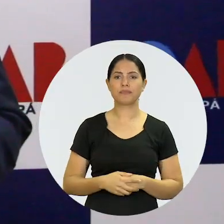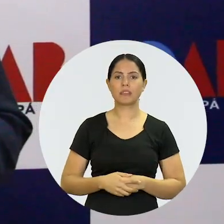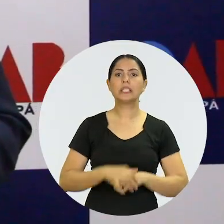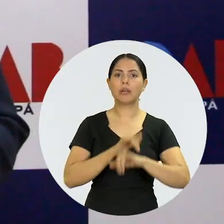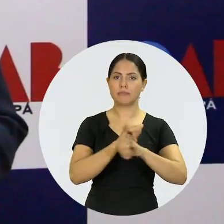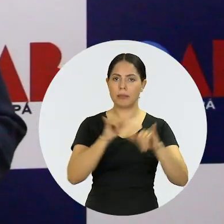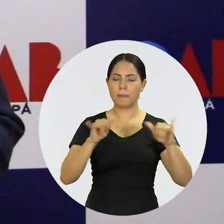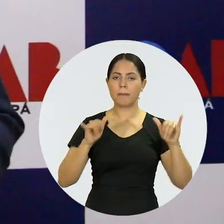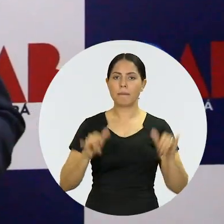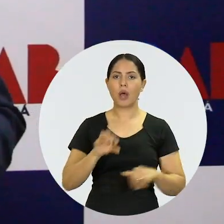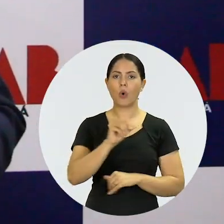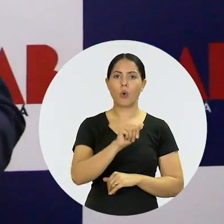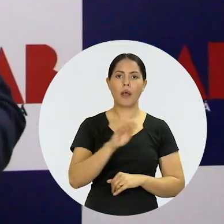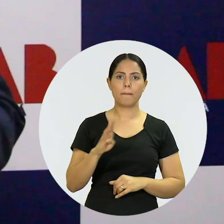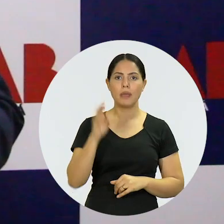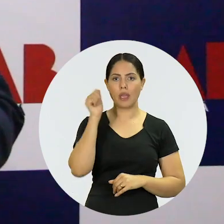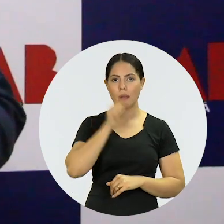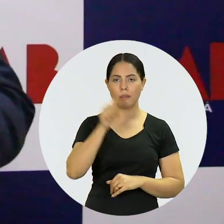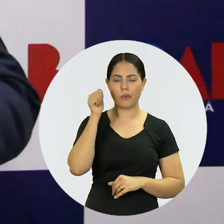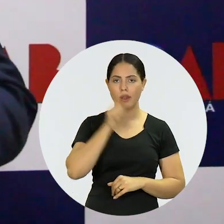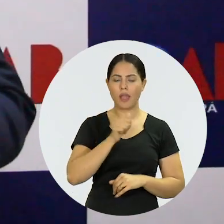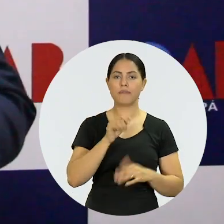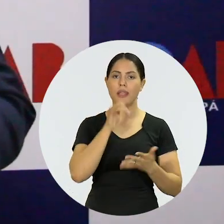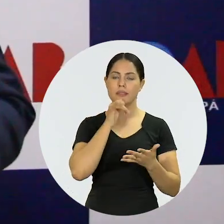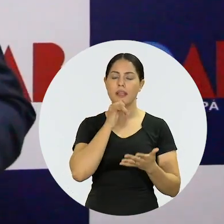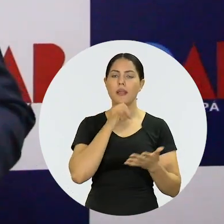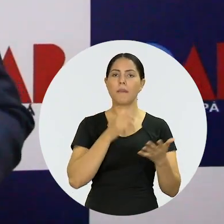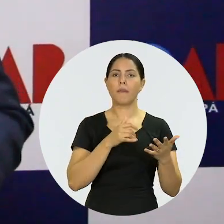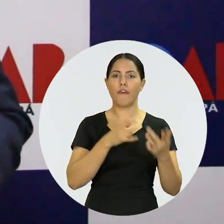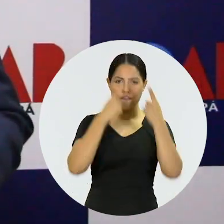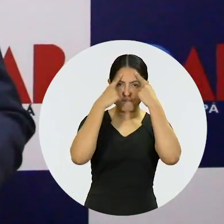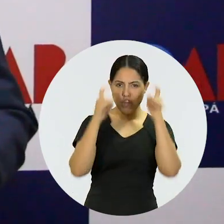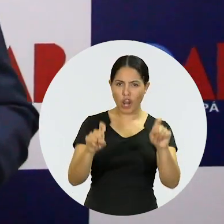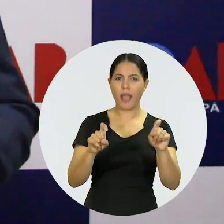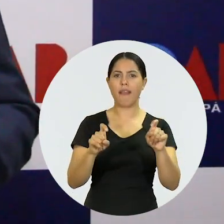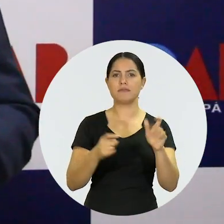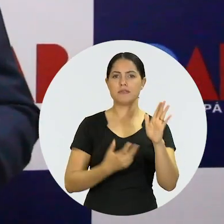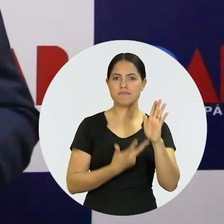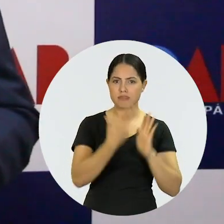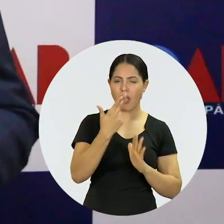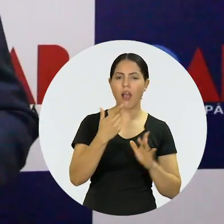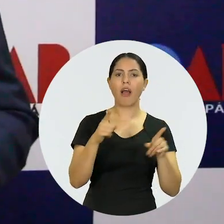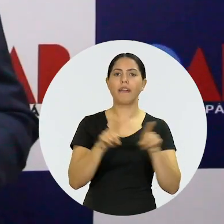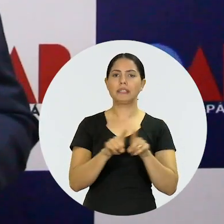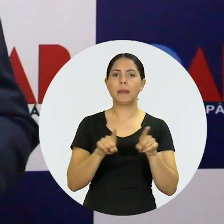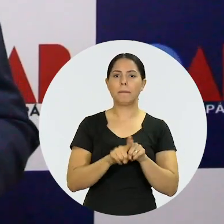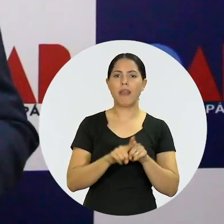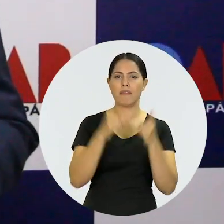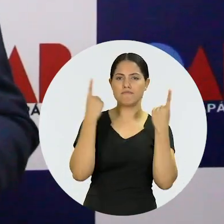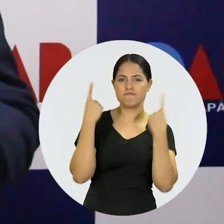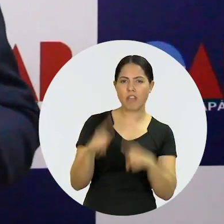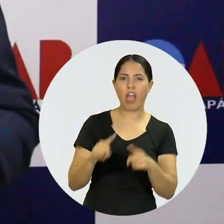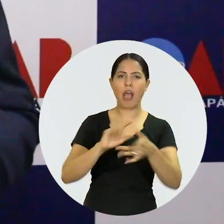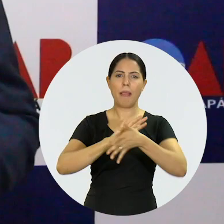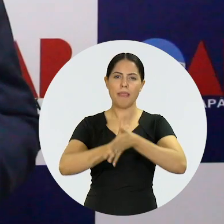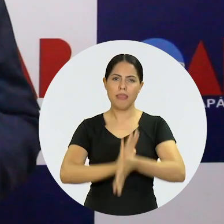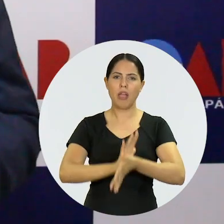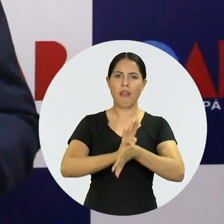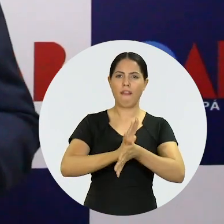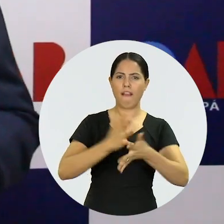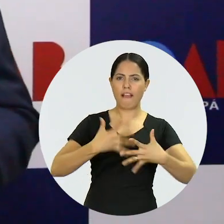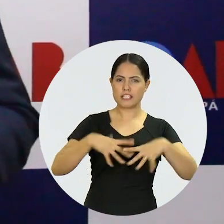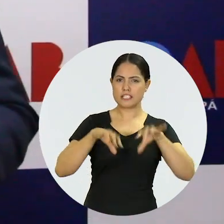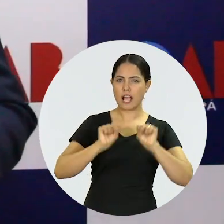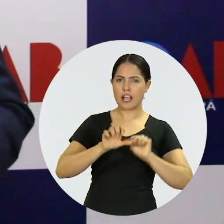Esse plantão OAB Mulher, ele atenderá ocorrências de violência obstétrica, acusações de assédio e preconceito,